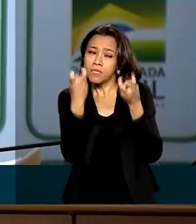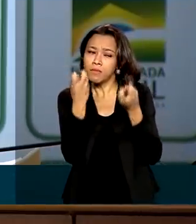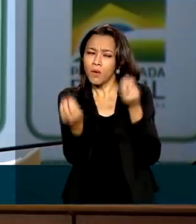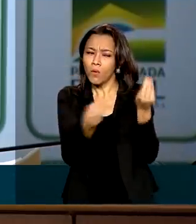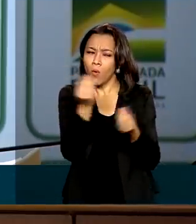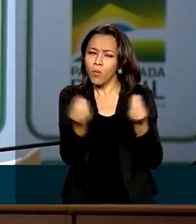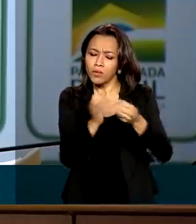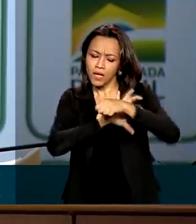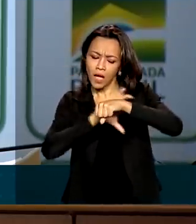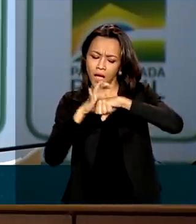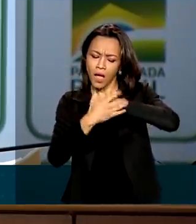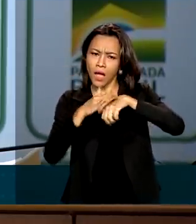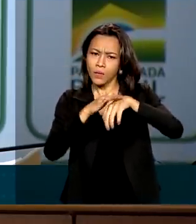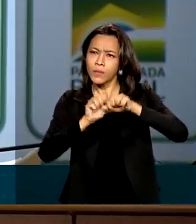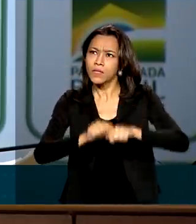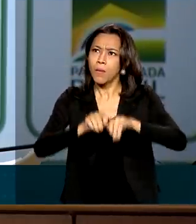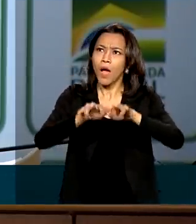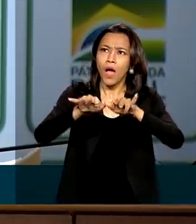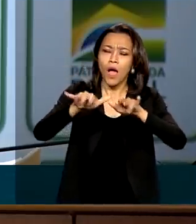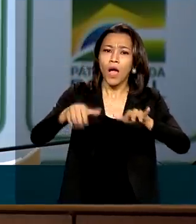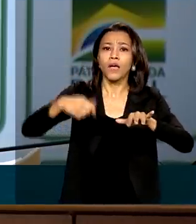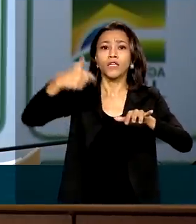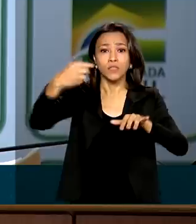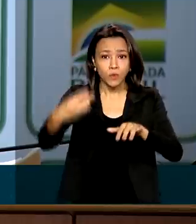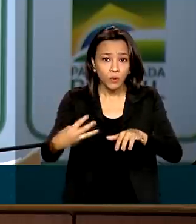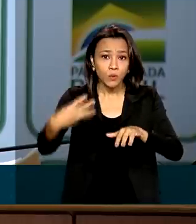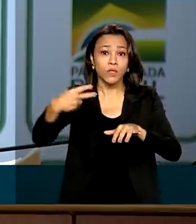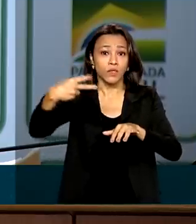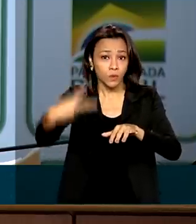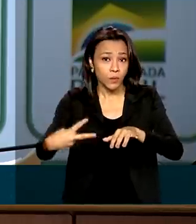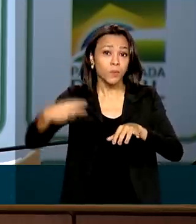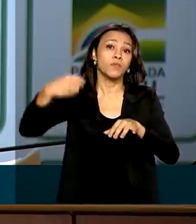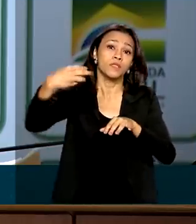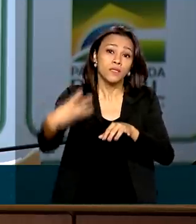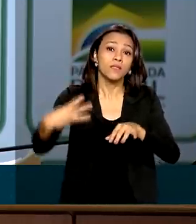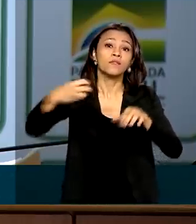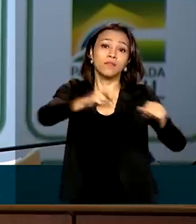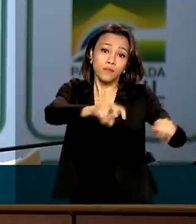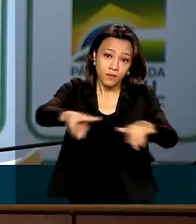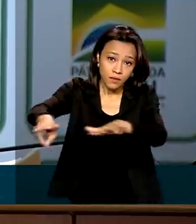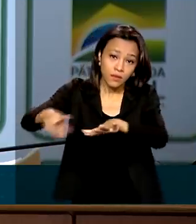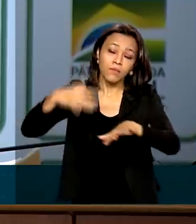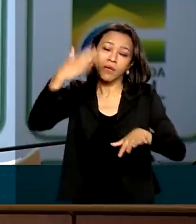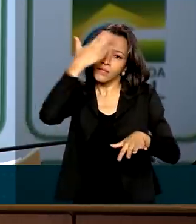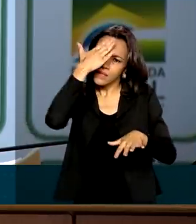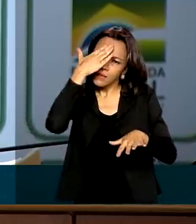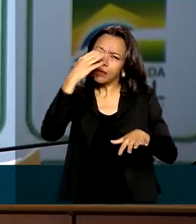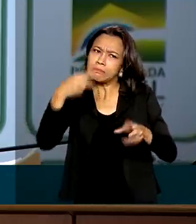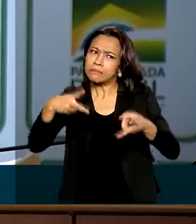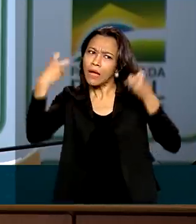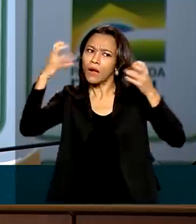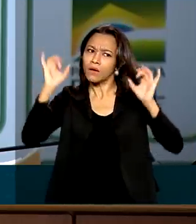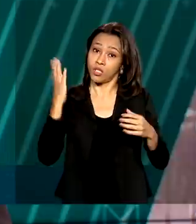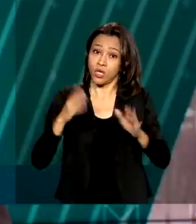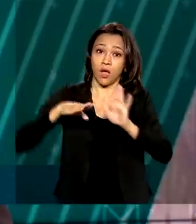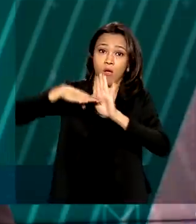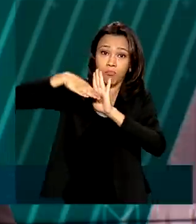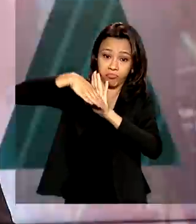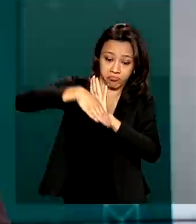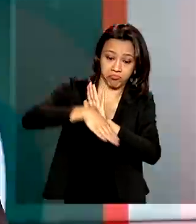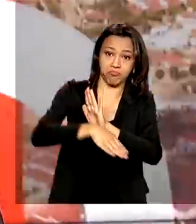doença nas próximas duas, três semanas, para falarmos que efetivamente estamos em uma queda significativa.